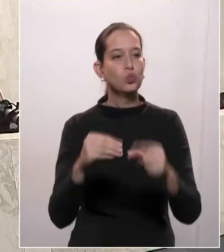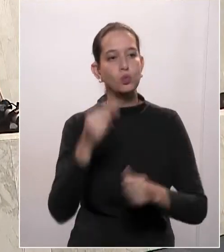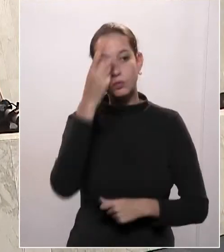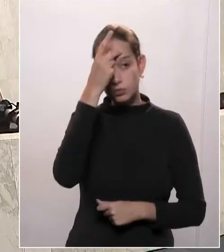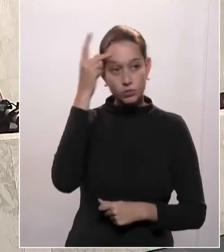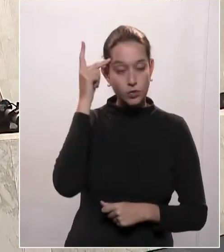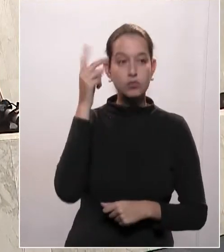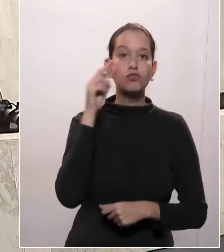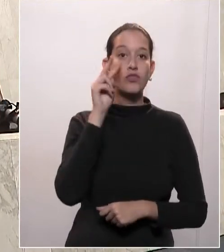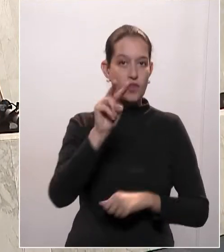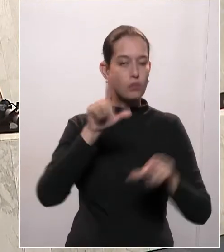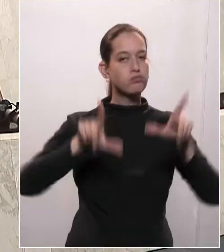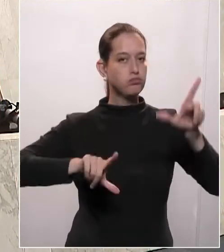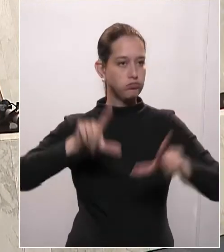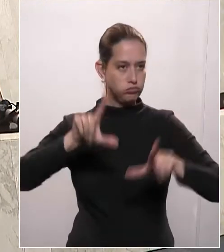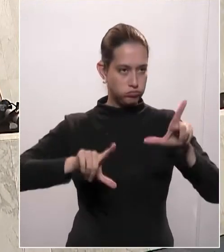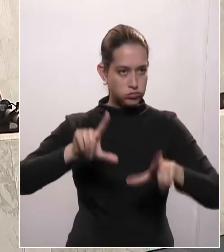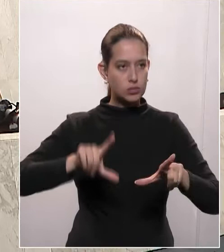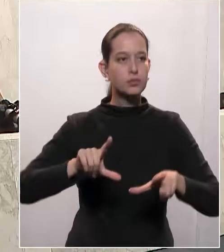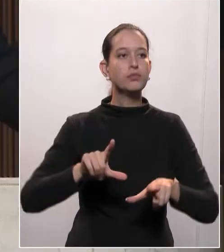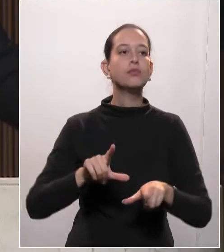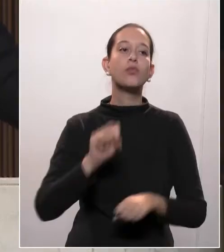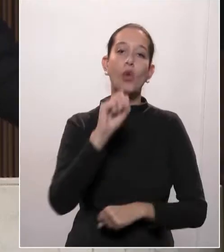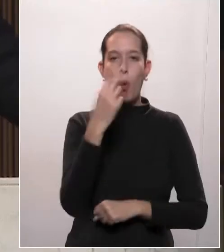pelos meios de comunicação,